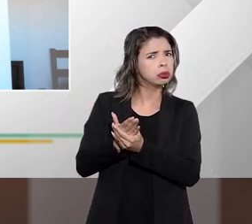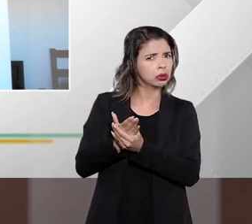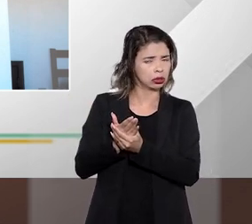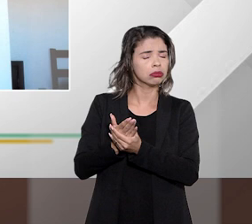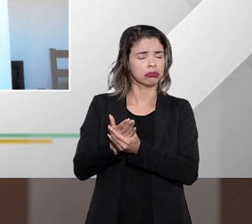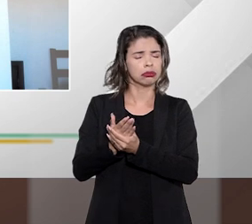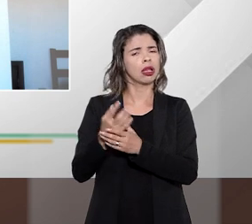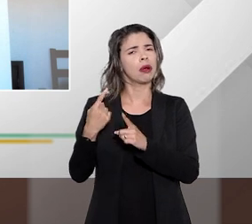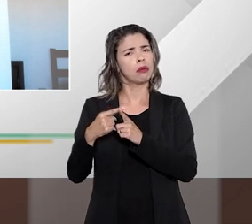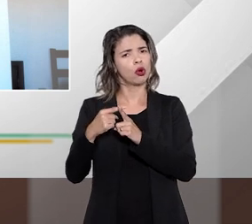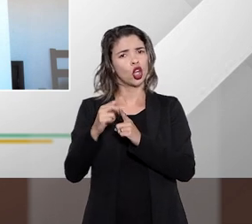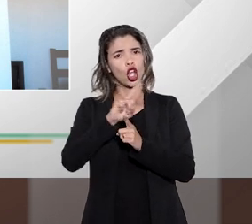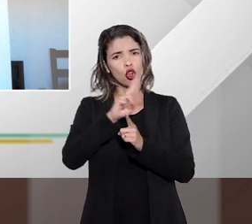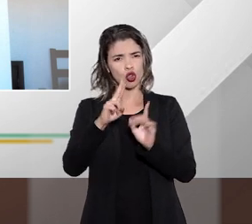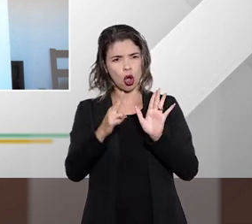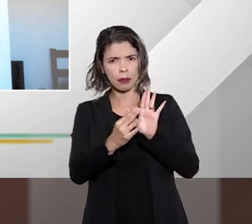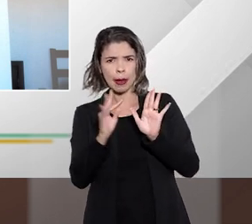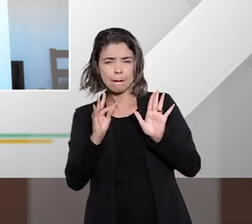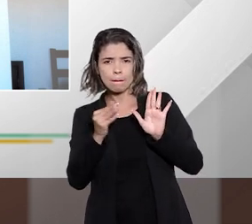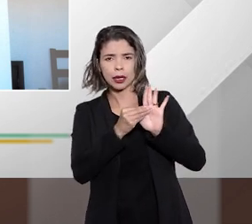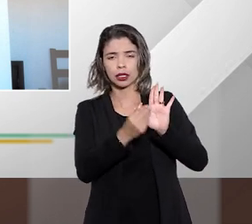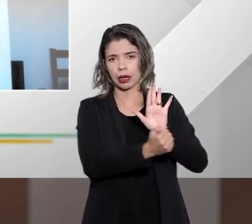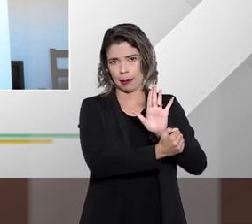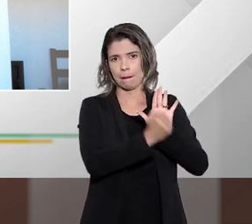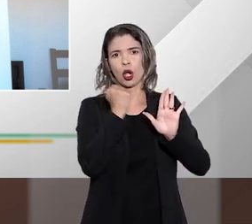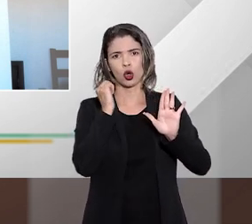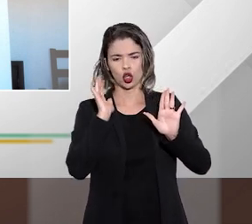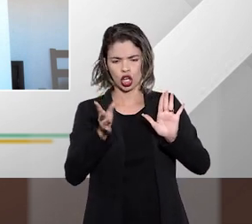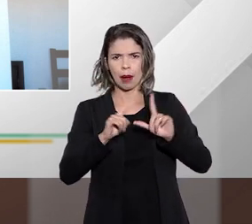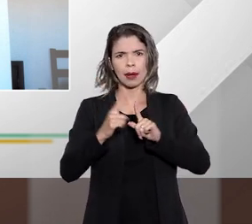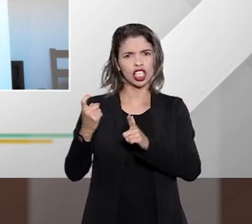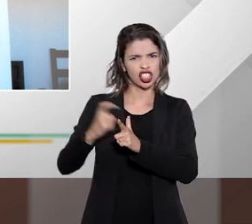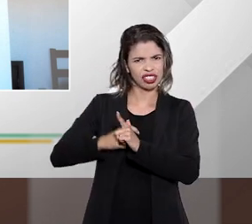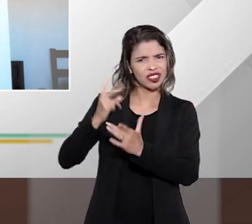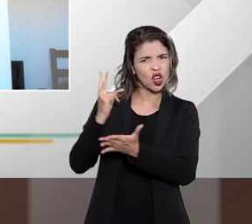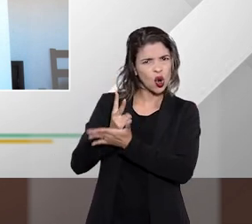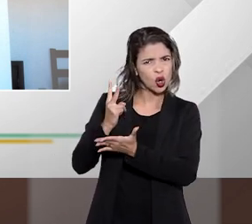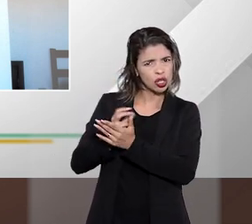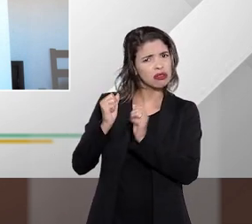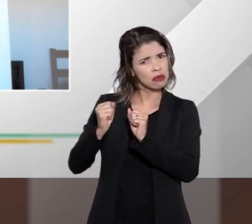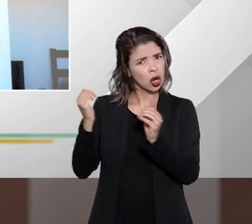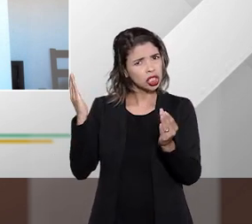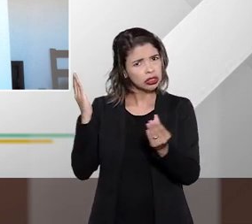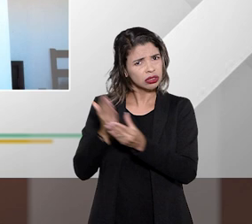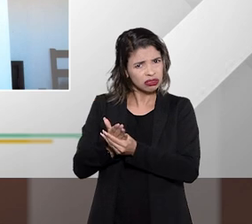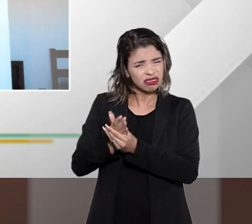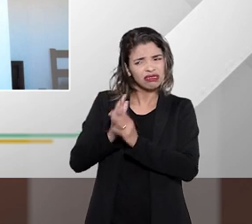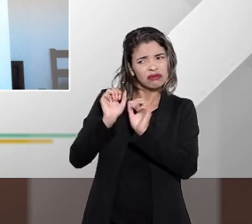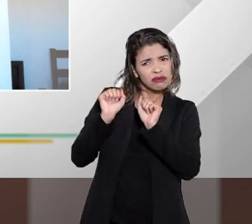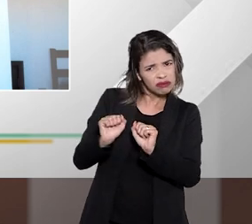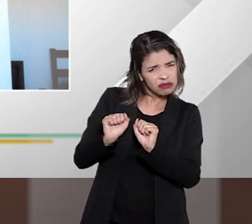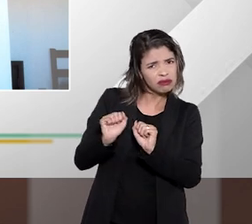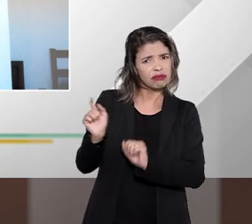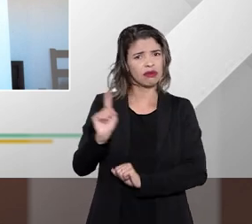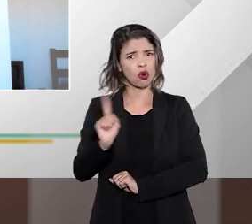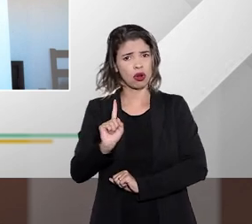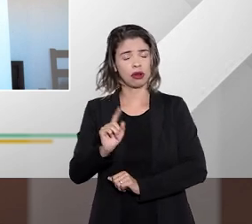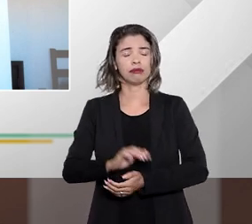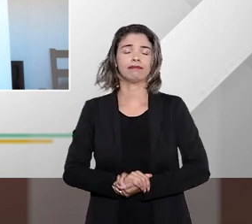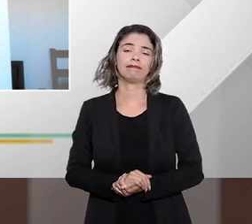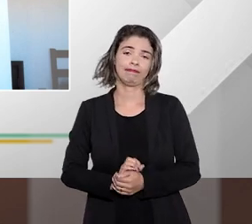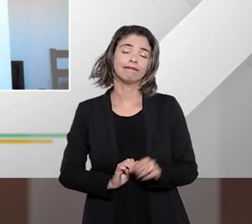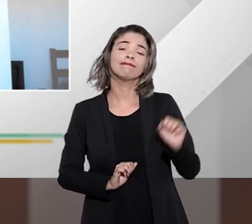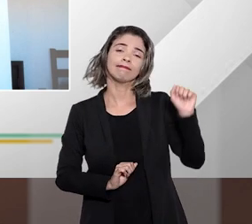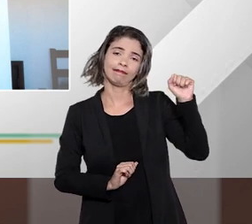cadastros o nome do consumidor após 5 anos sai do cadastro mas a dívida permanece e pode ser judicializada então sim